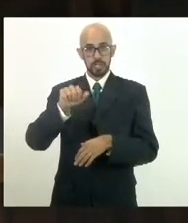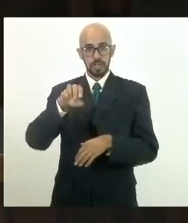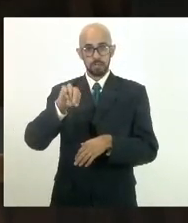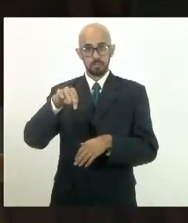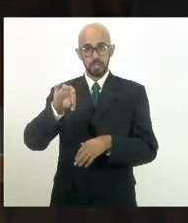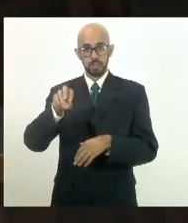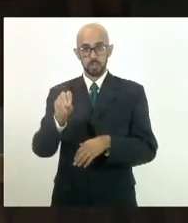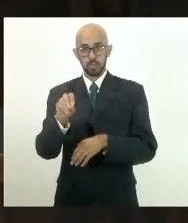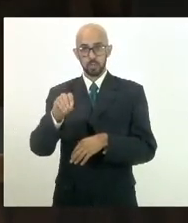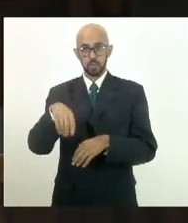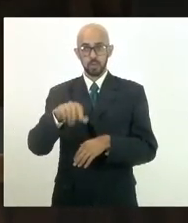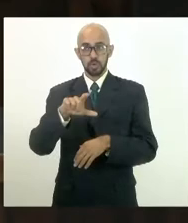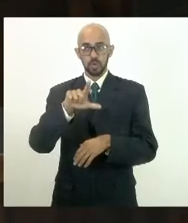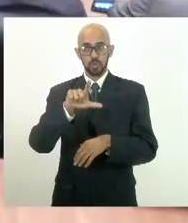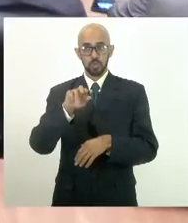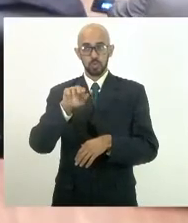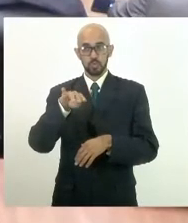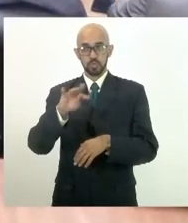Lucinha.